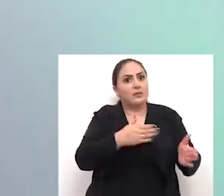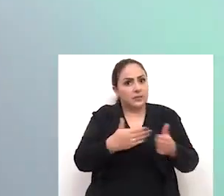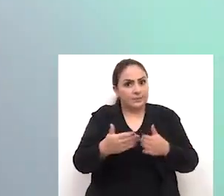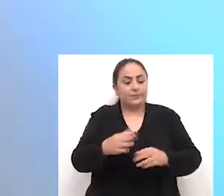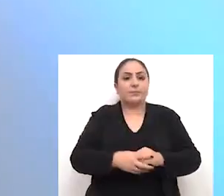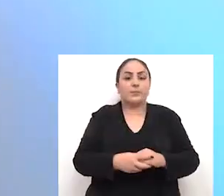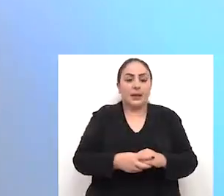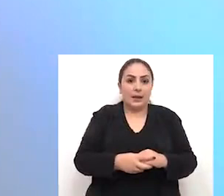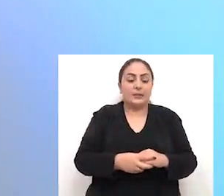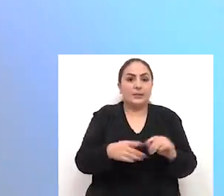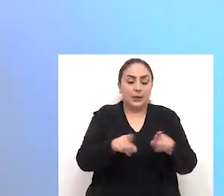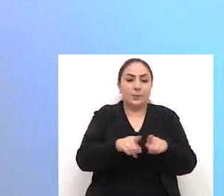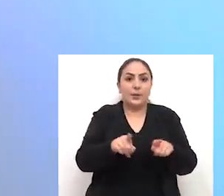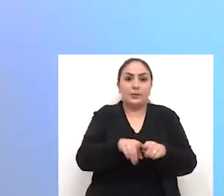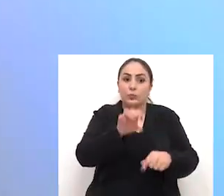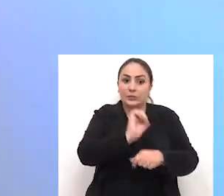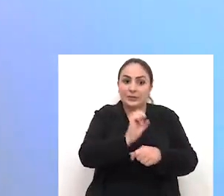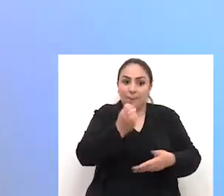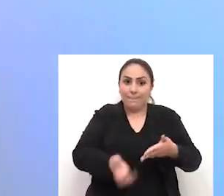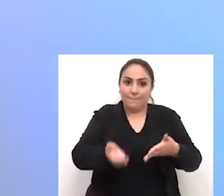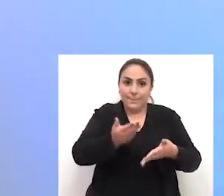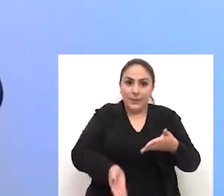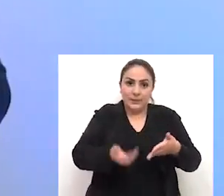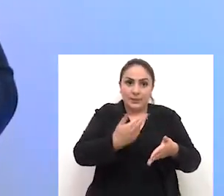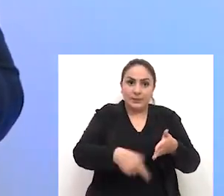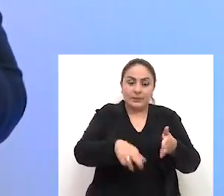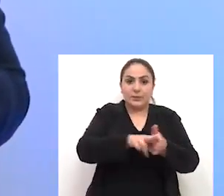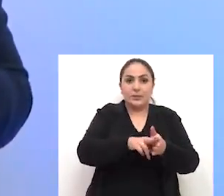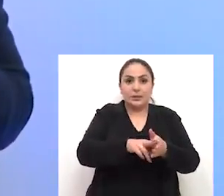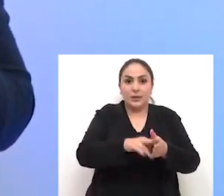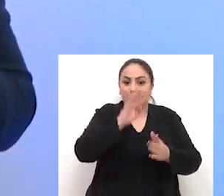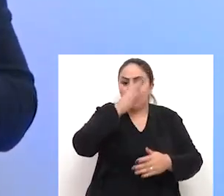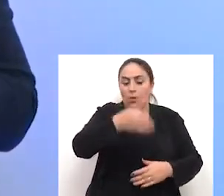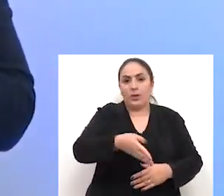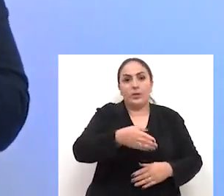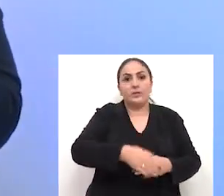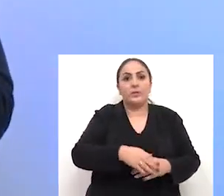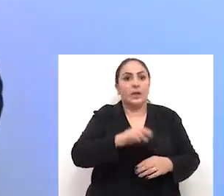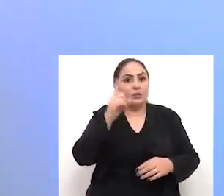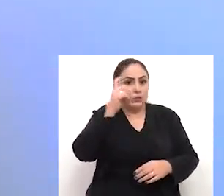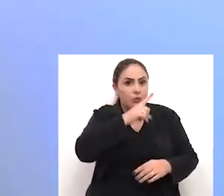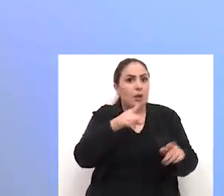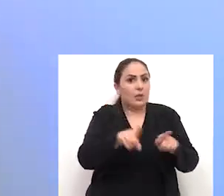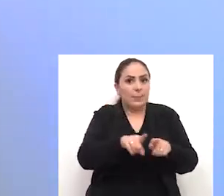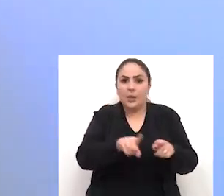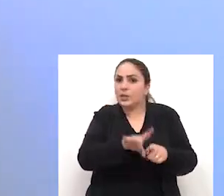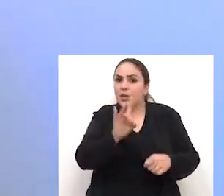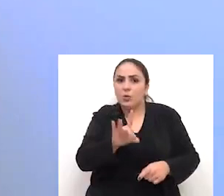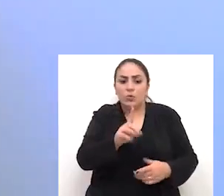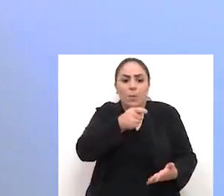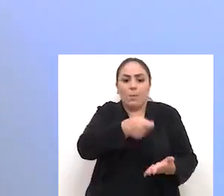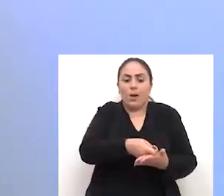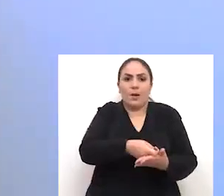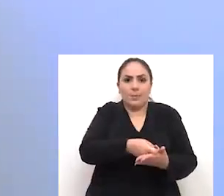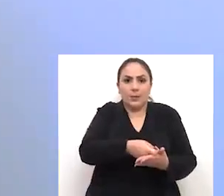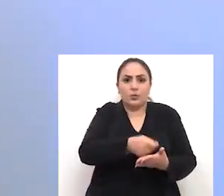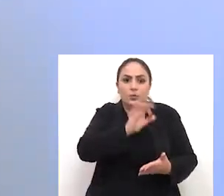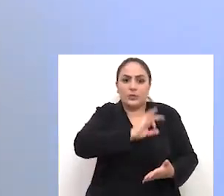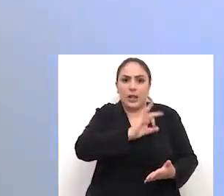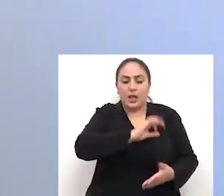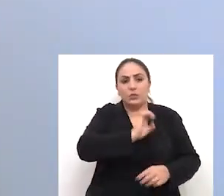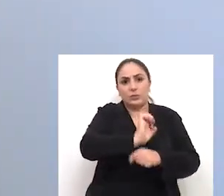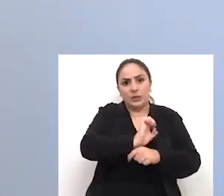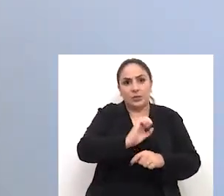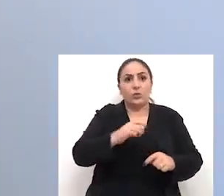Muitas vezes, a hipótese de o Estado perder a arrecadação abruptamente, vai dificultar não apenas o pagamento da folha